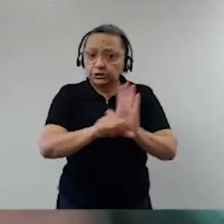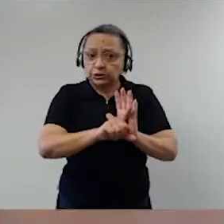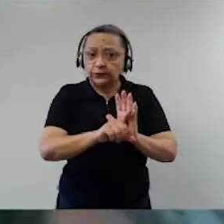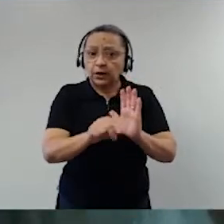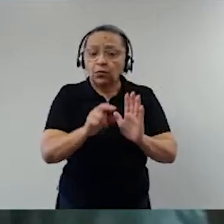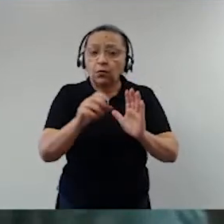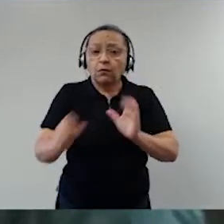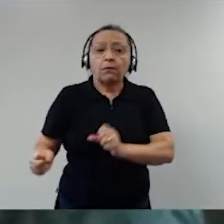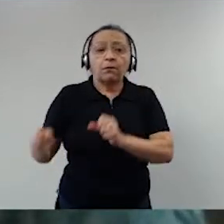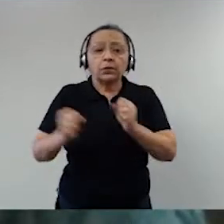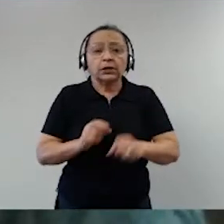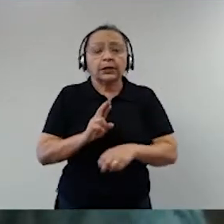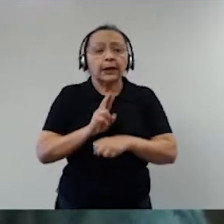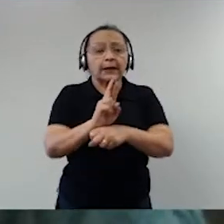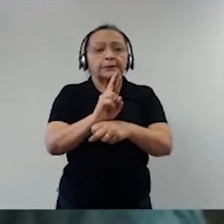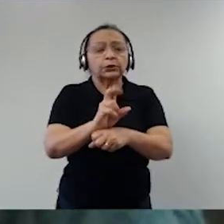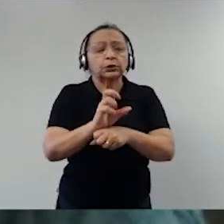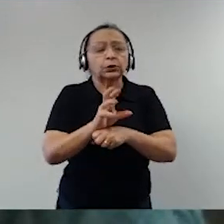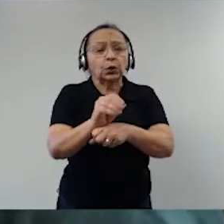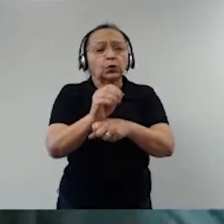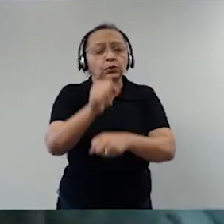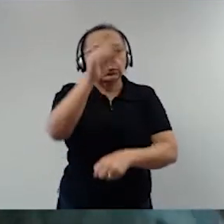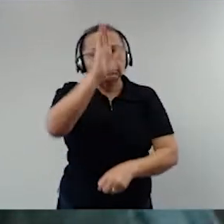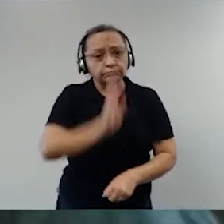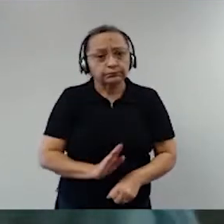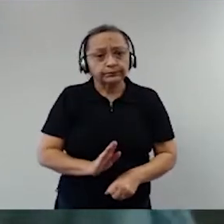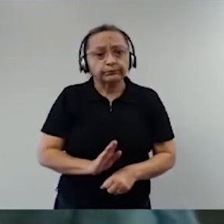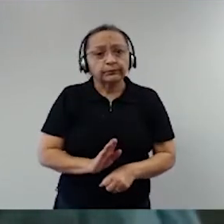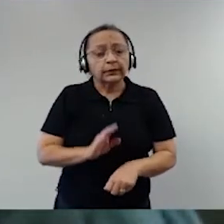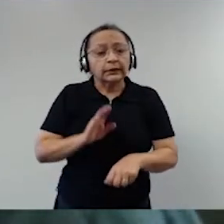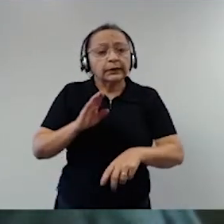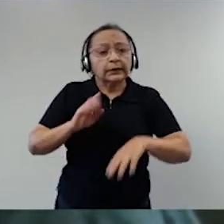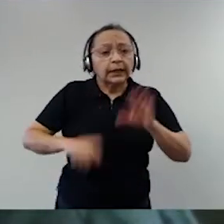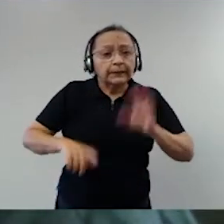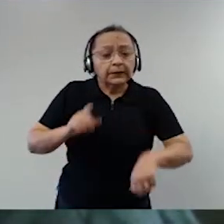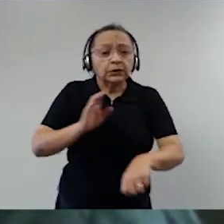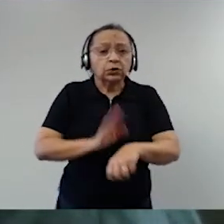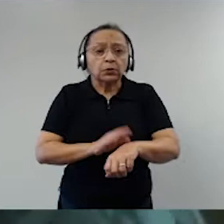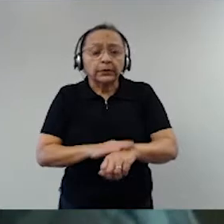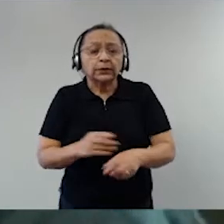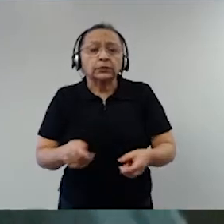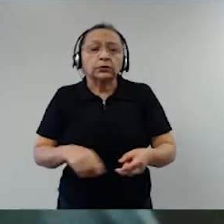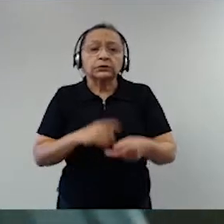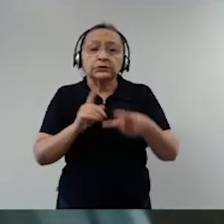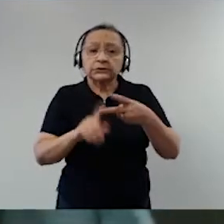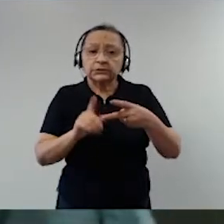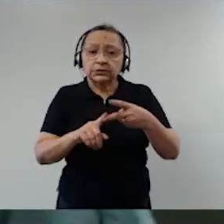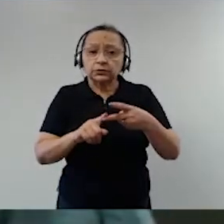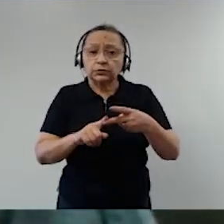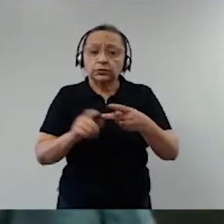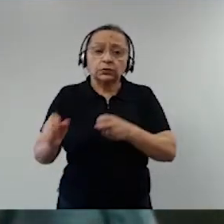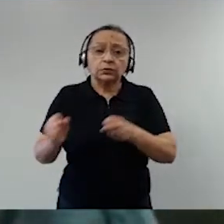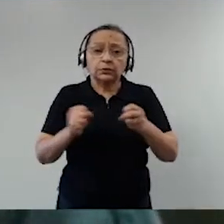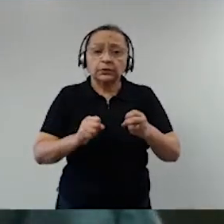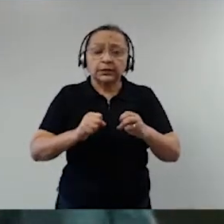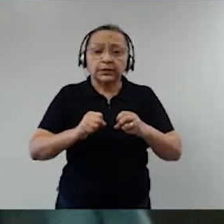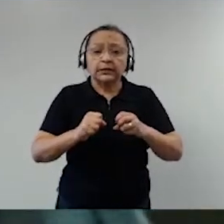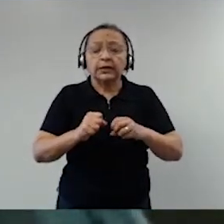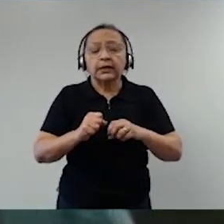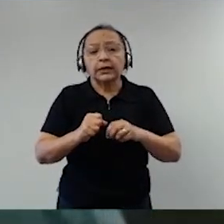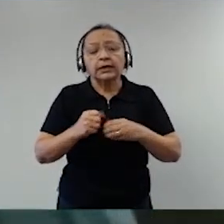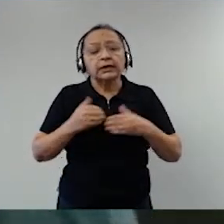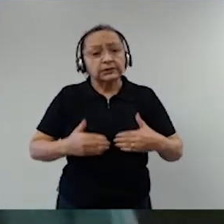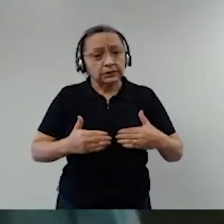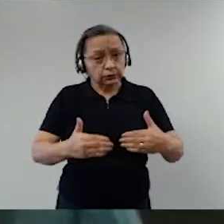representa toda a nação, aí está a situação e a oposição. Em segundo lugar, o poder executivo, que